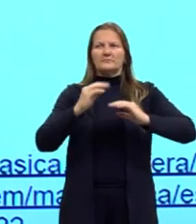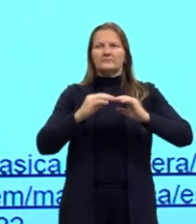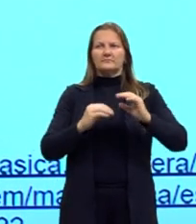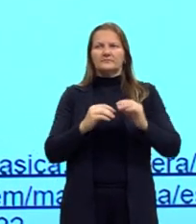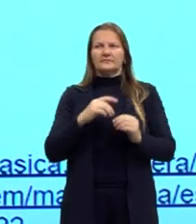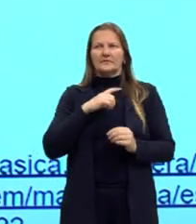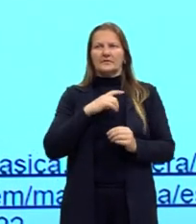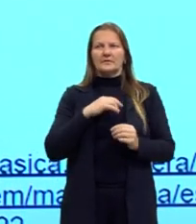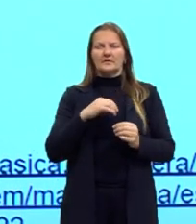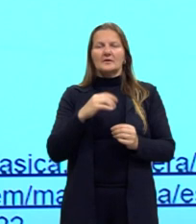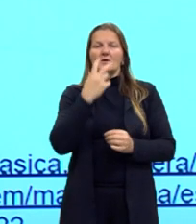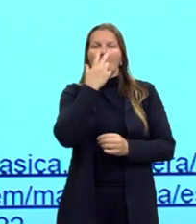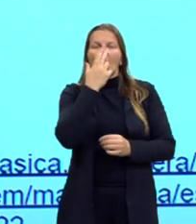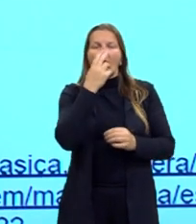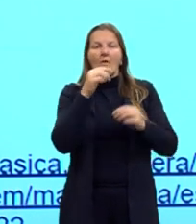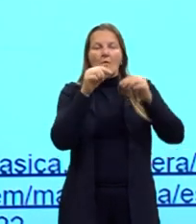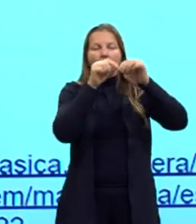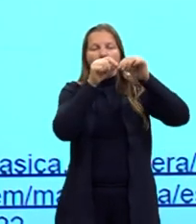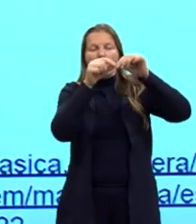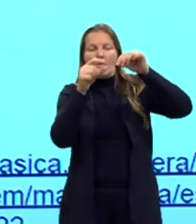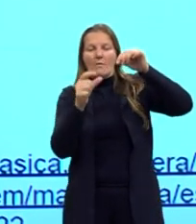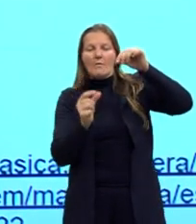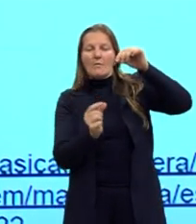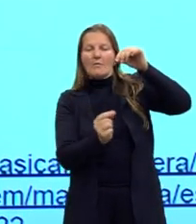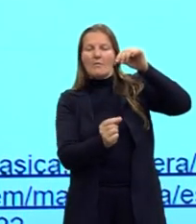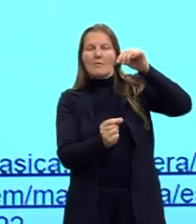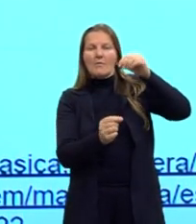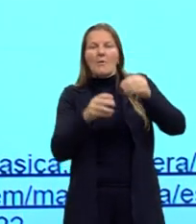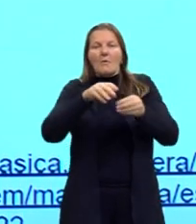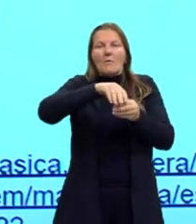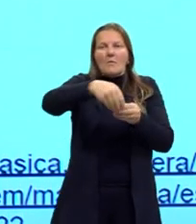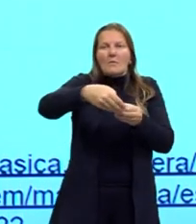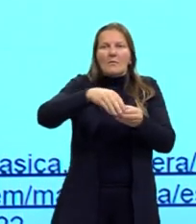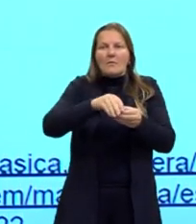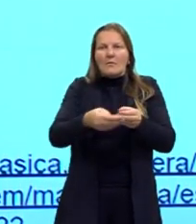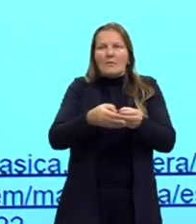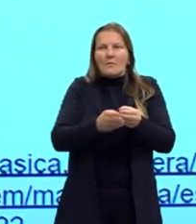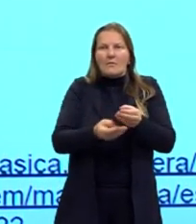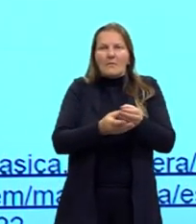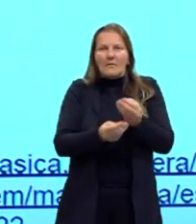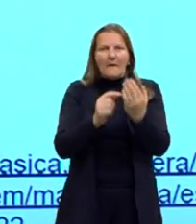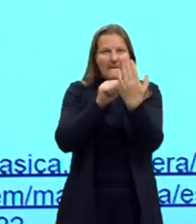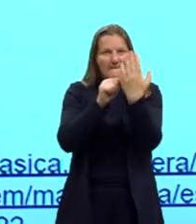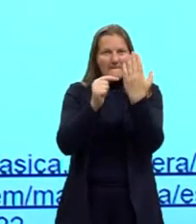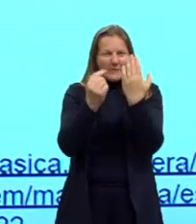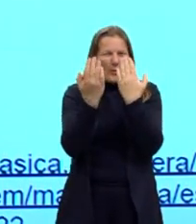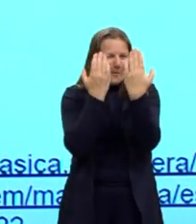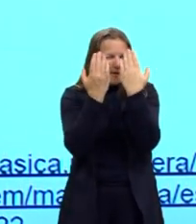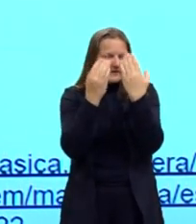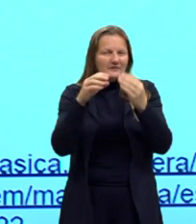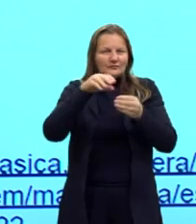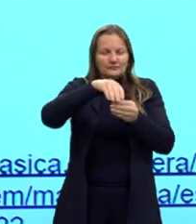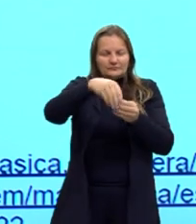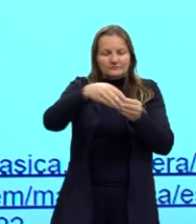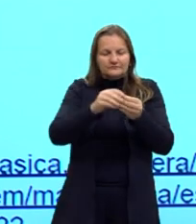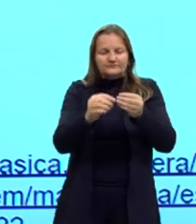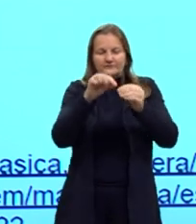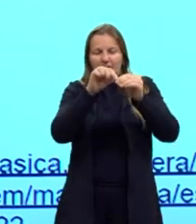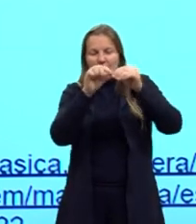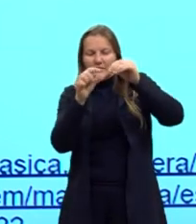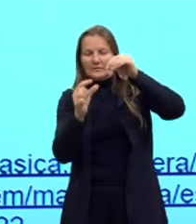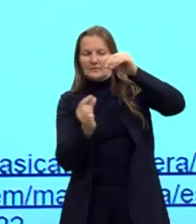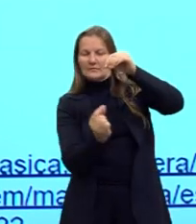o gombo de uma laranja ou da nossa bergamota, né? Aqui nós temos então que aquele gominho, aquele